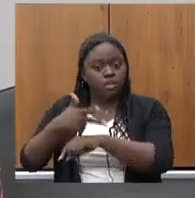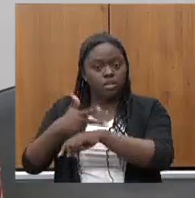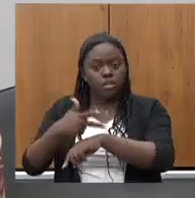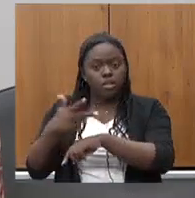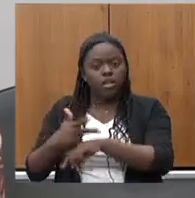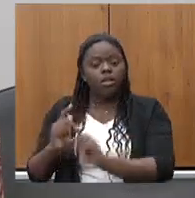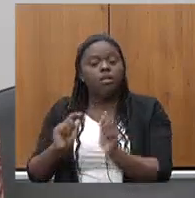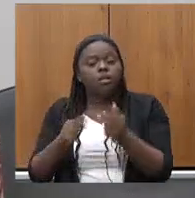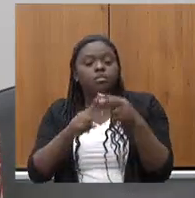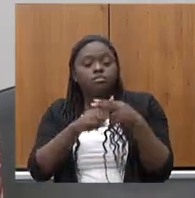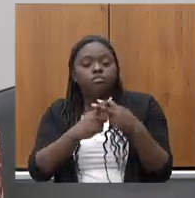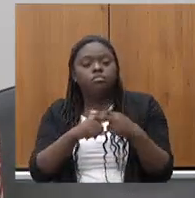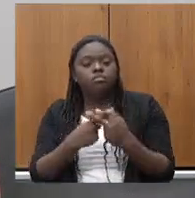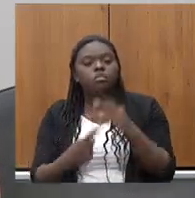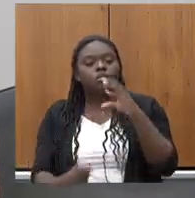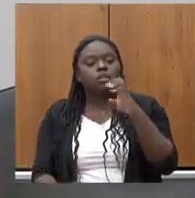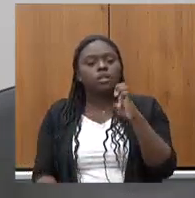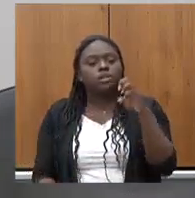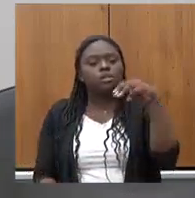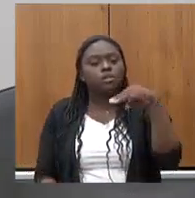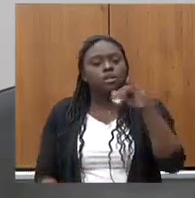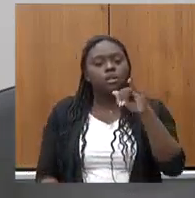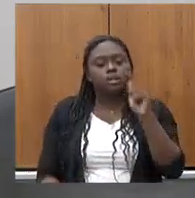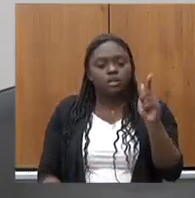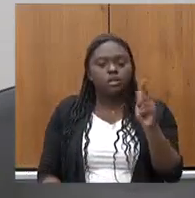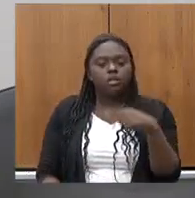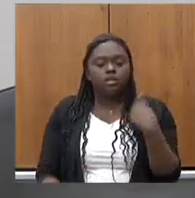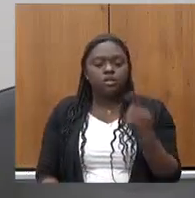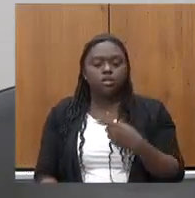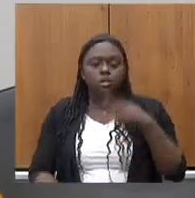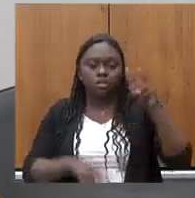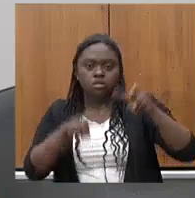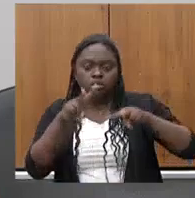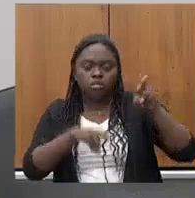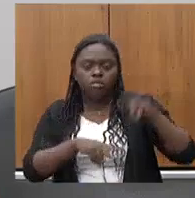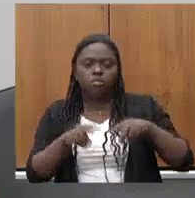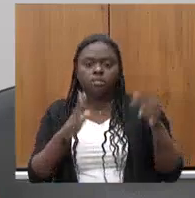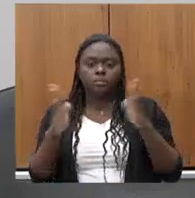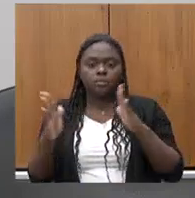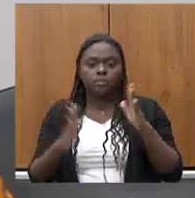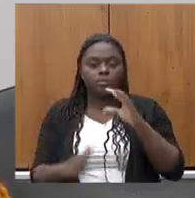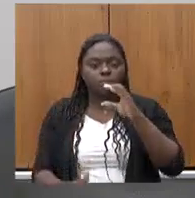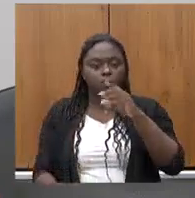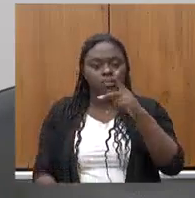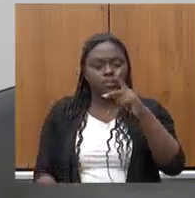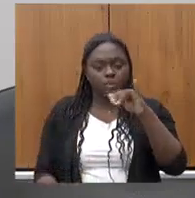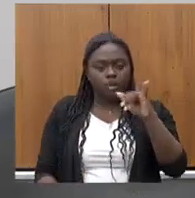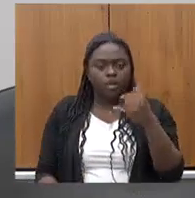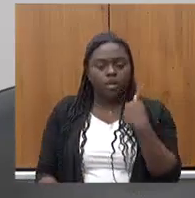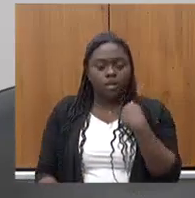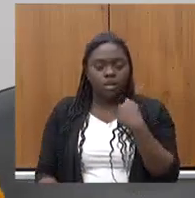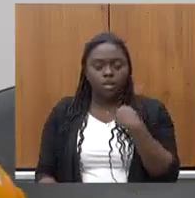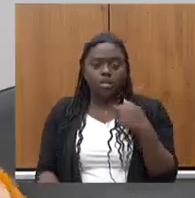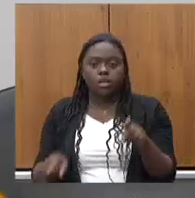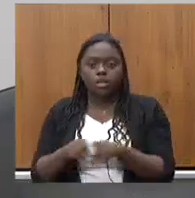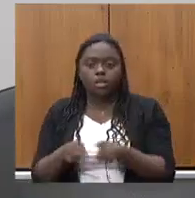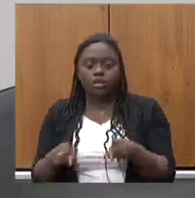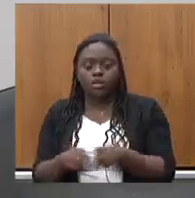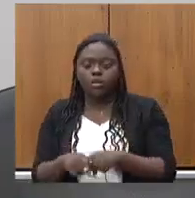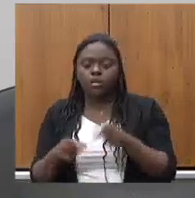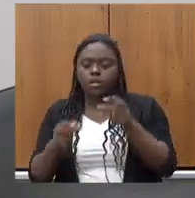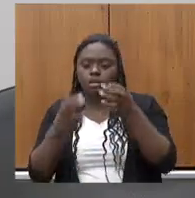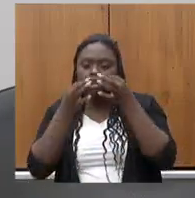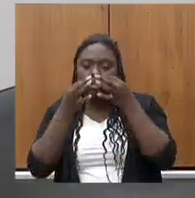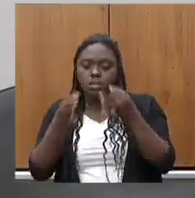rede da CEMIG nós apuramos isso durante a CPI e eu fiquei assim também me chamou a